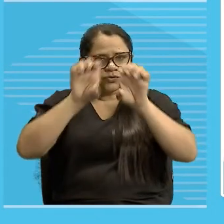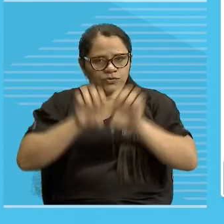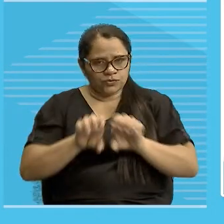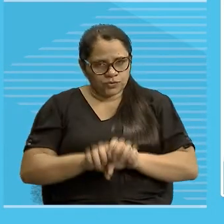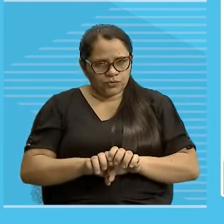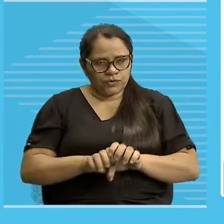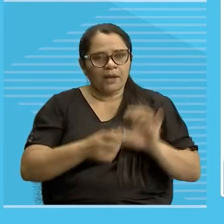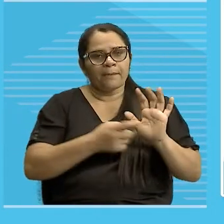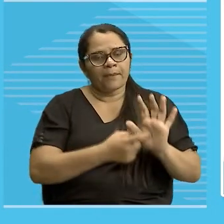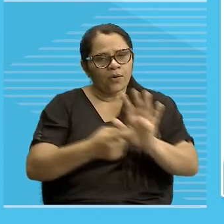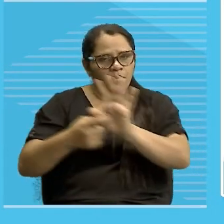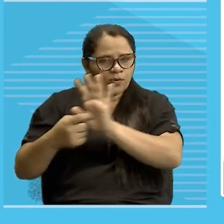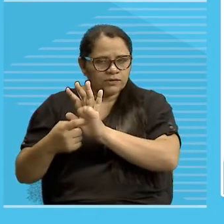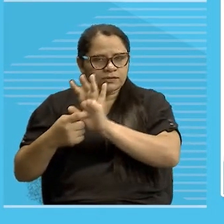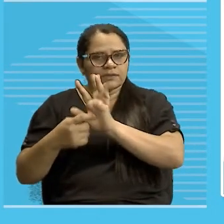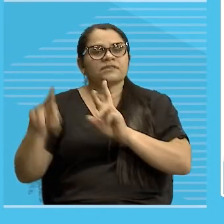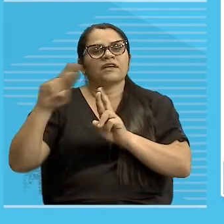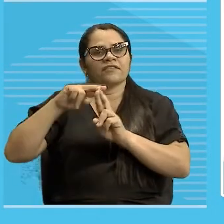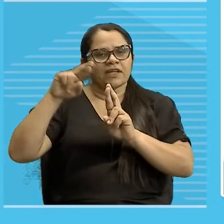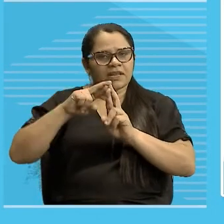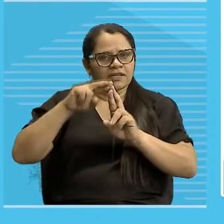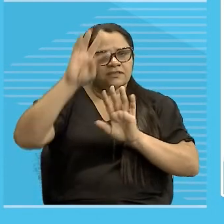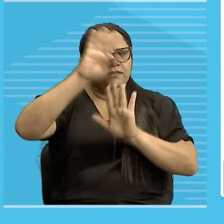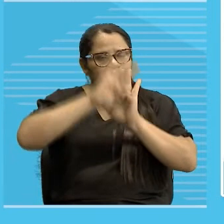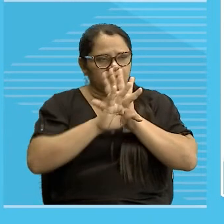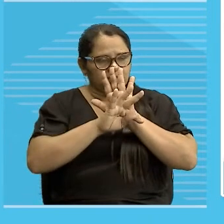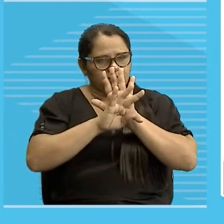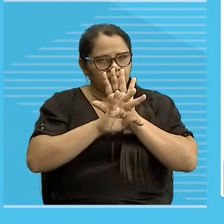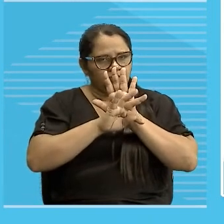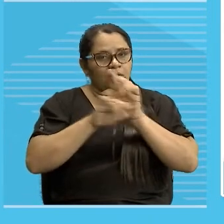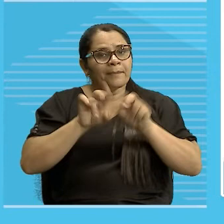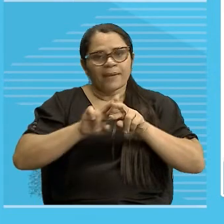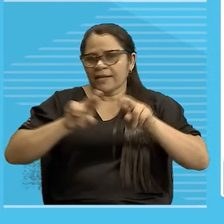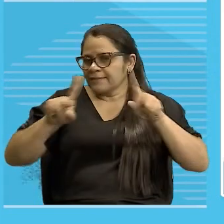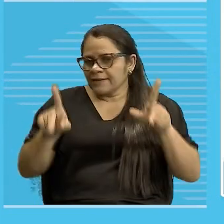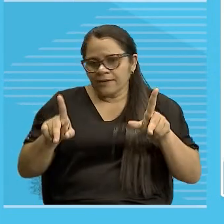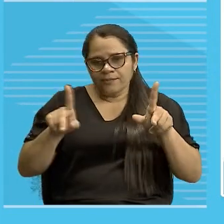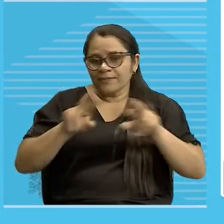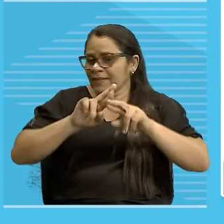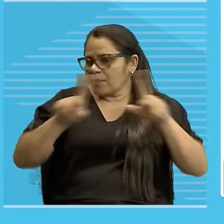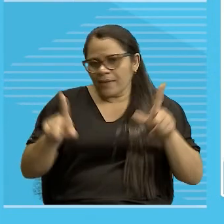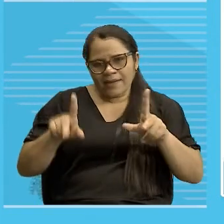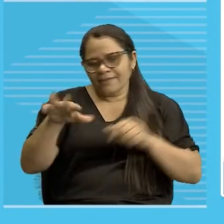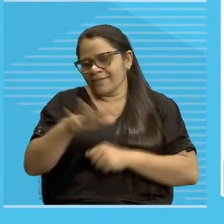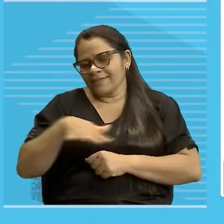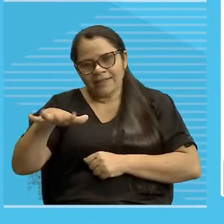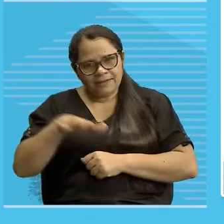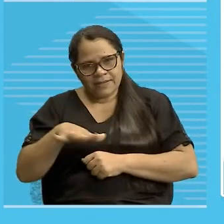referências textuais, não temporais, tá? E nem espaciais,